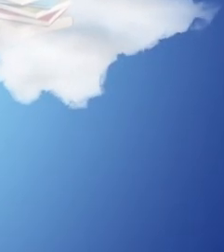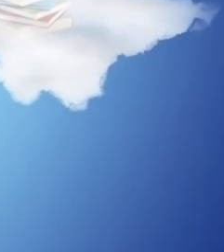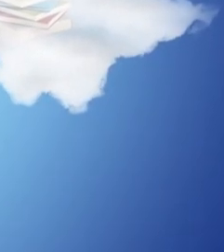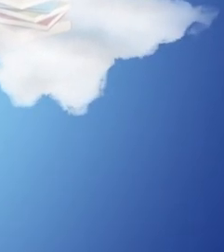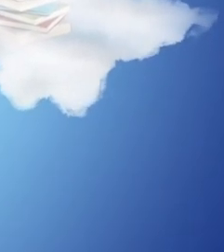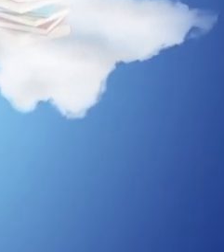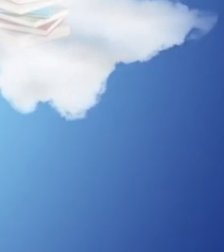a próxima aula.